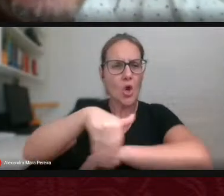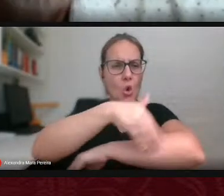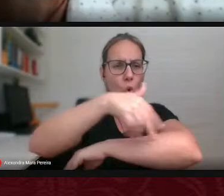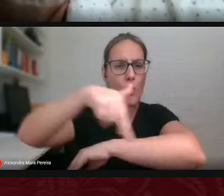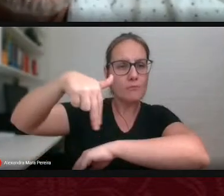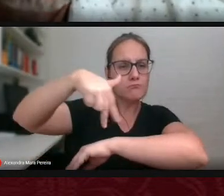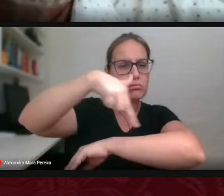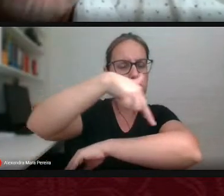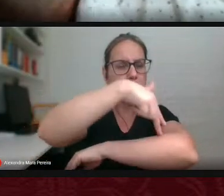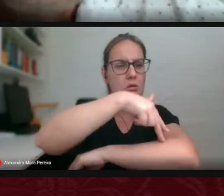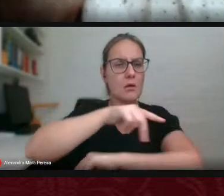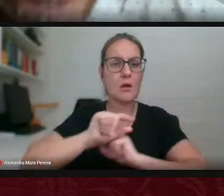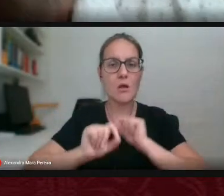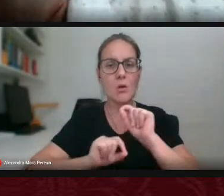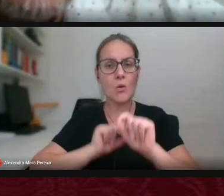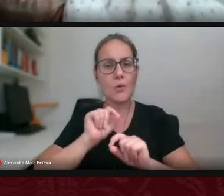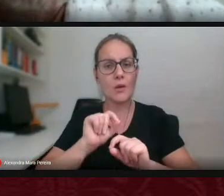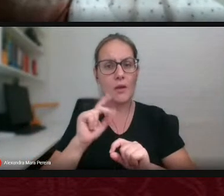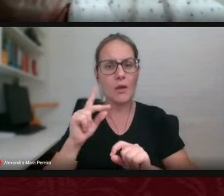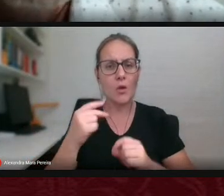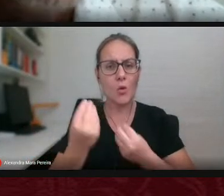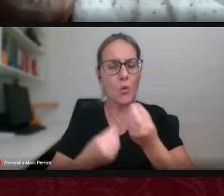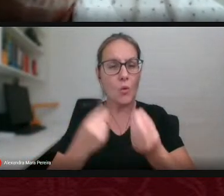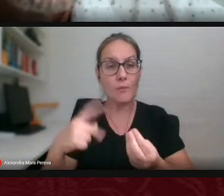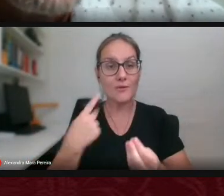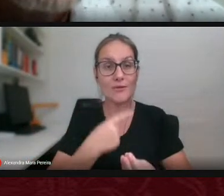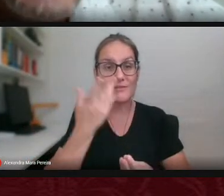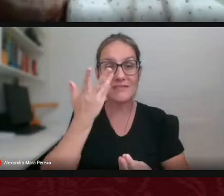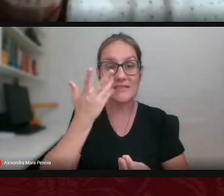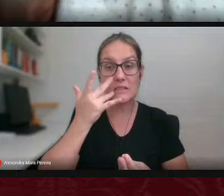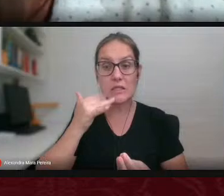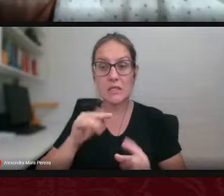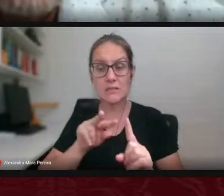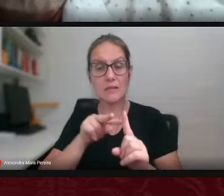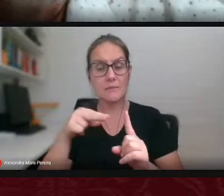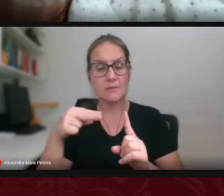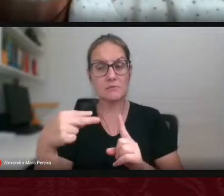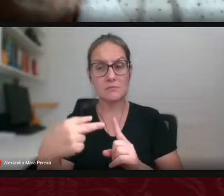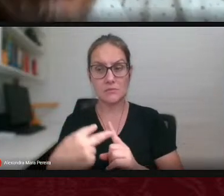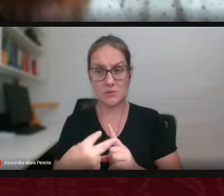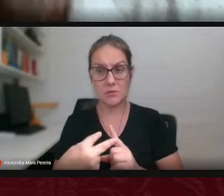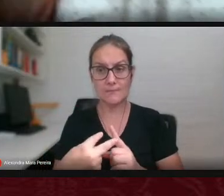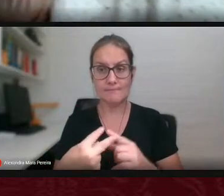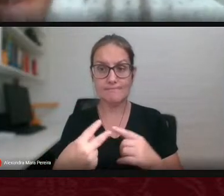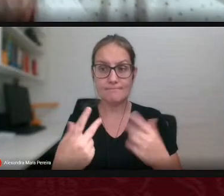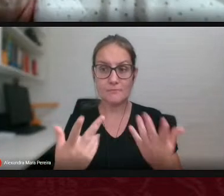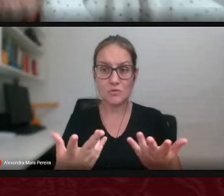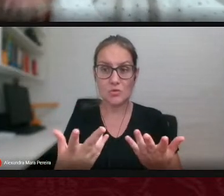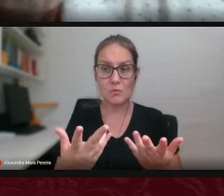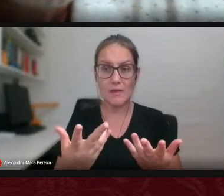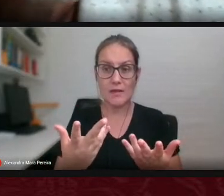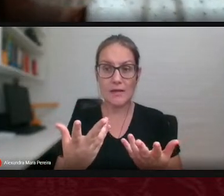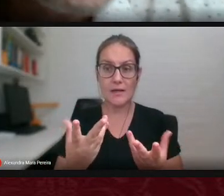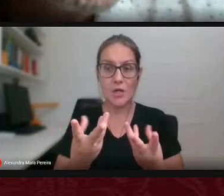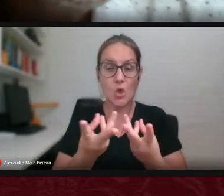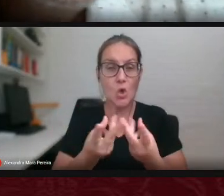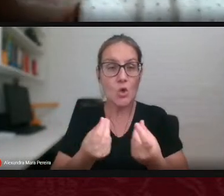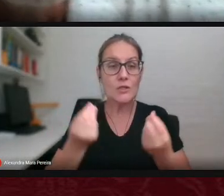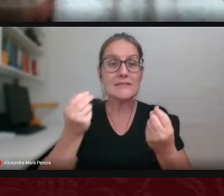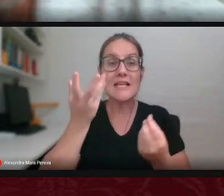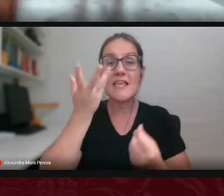devir criança para nós sermos criança do ponto de vista até de uma condição poeril ou